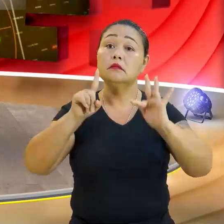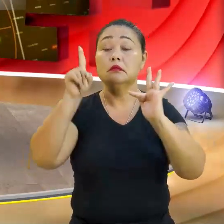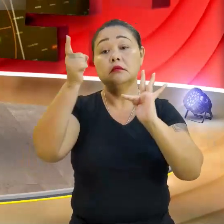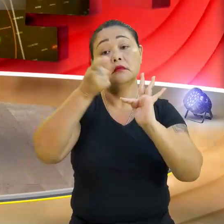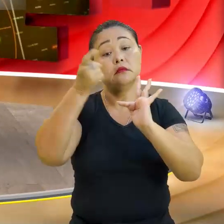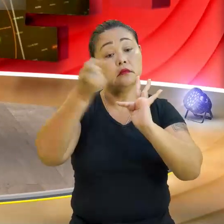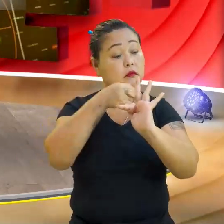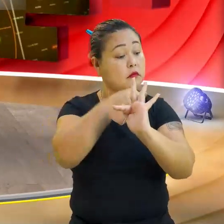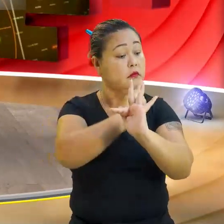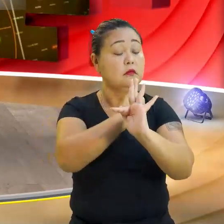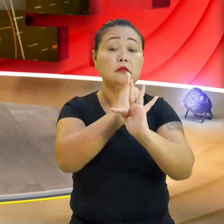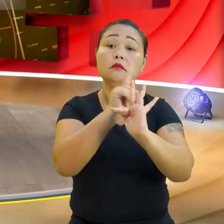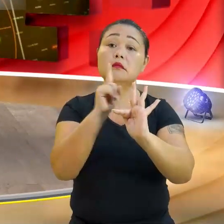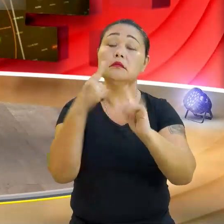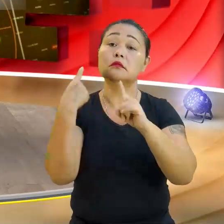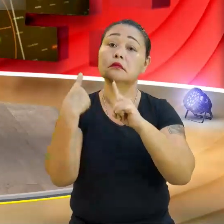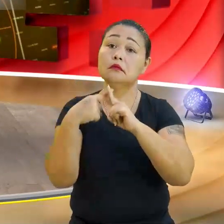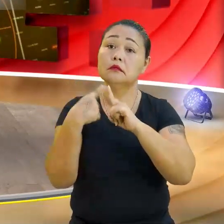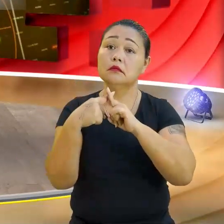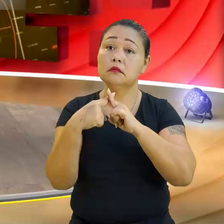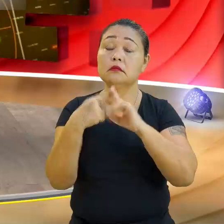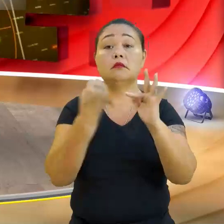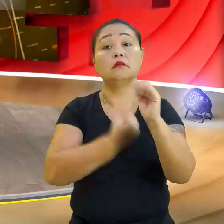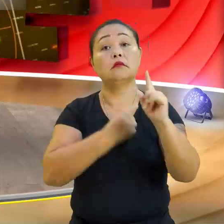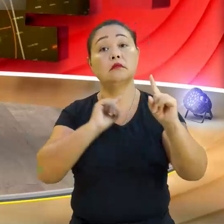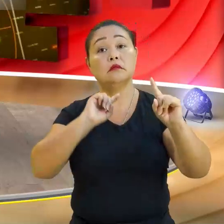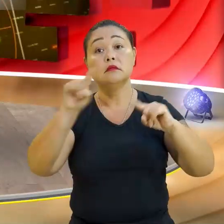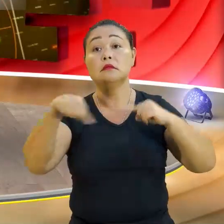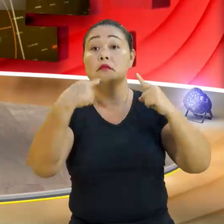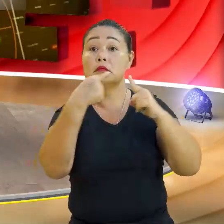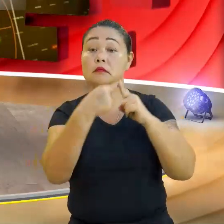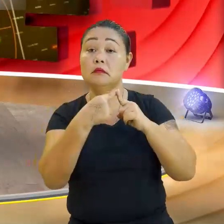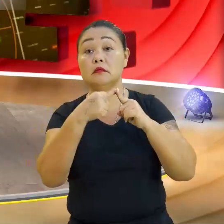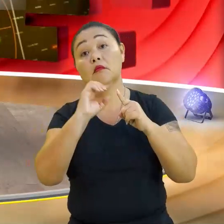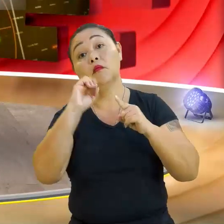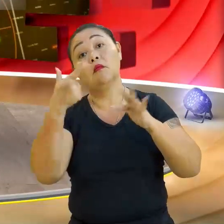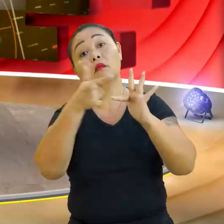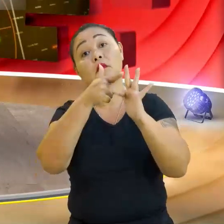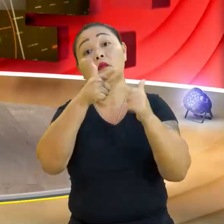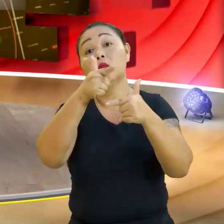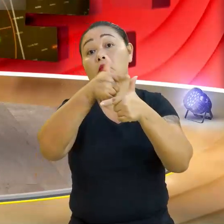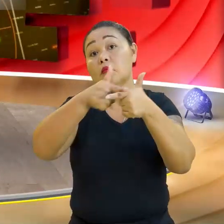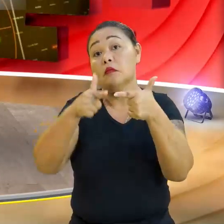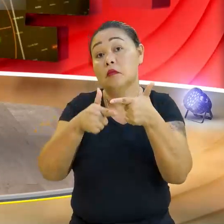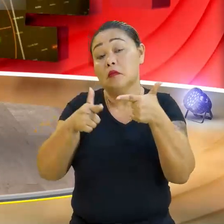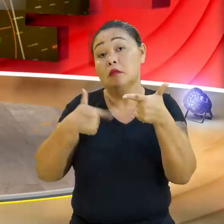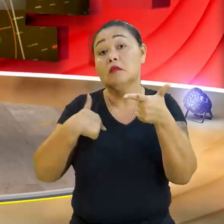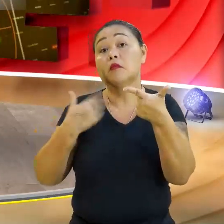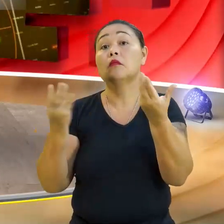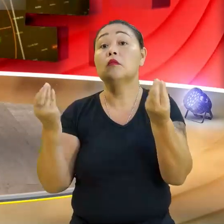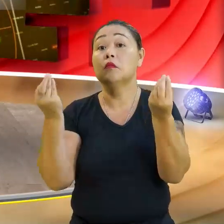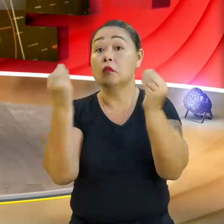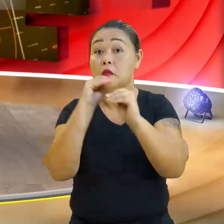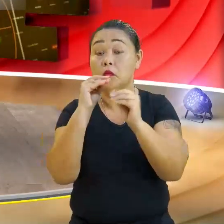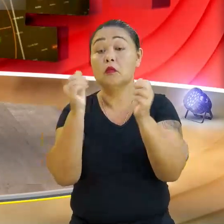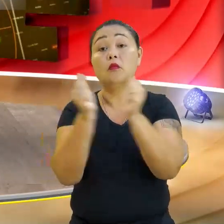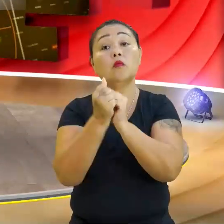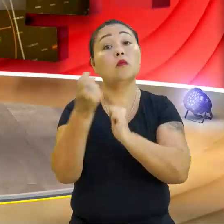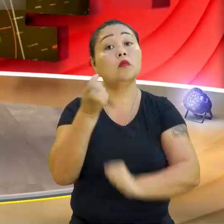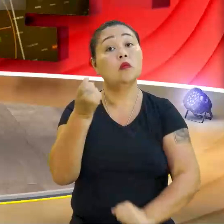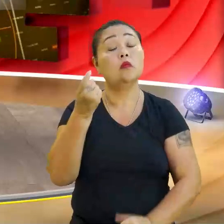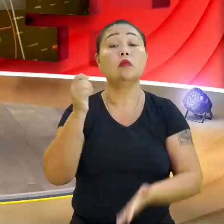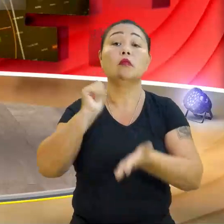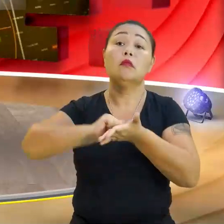eixo y. Por quê? Porque eu vou estar ou multiplicando ou dividindo por um coeficiente numérico. Pronto. Anotou?